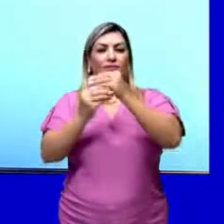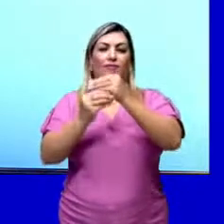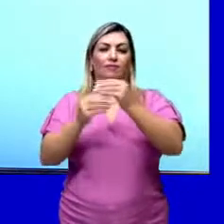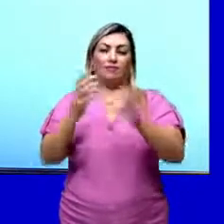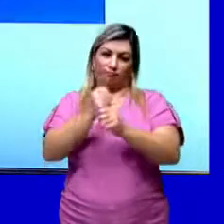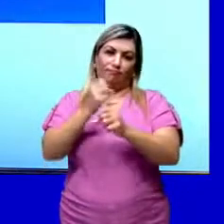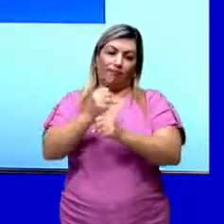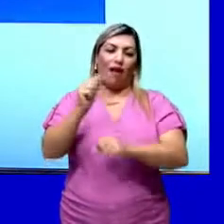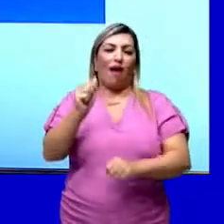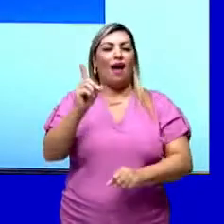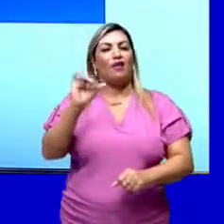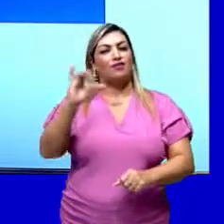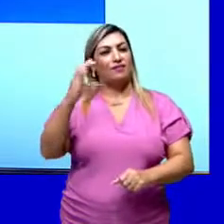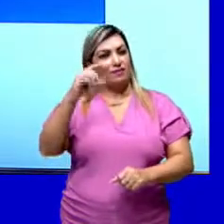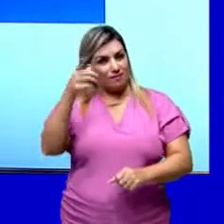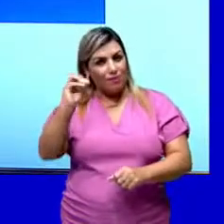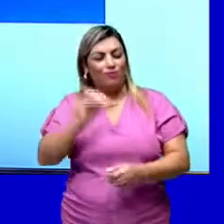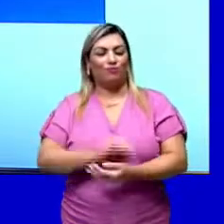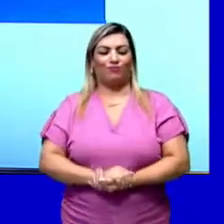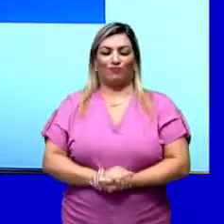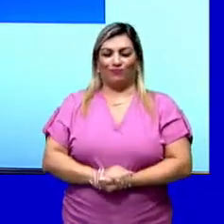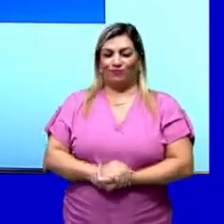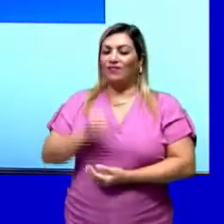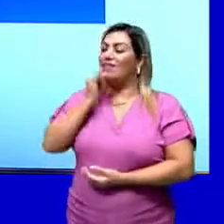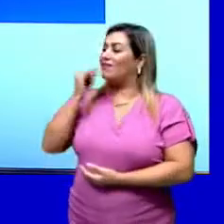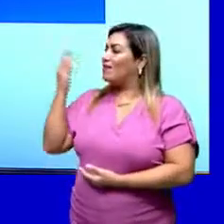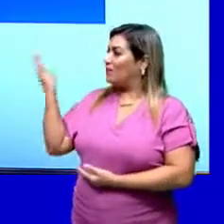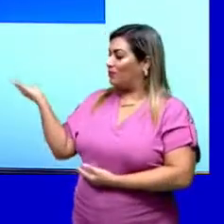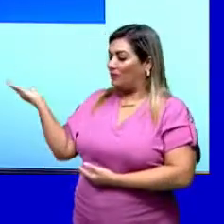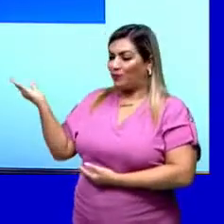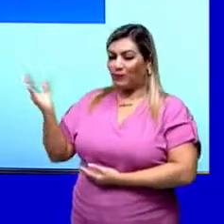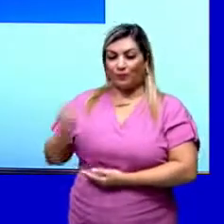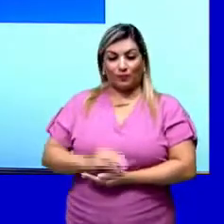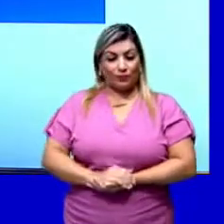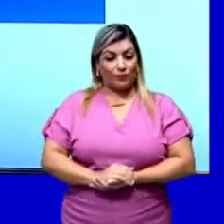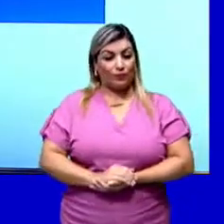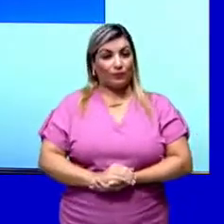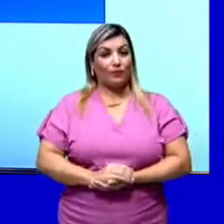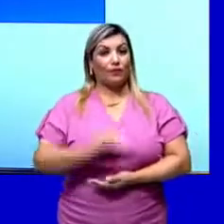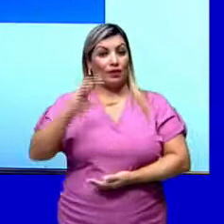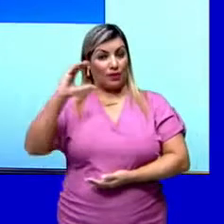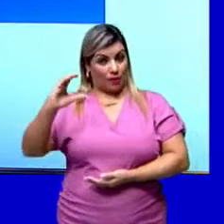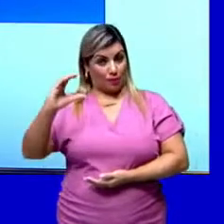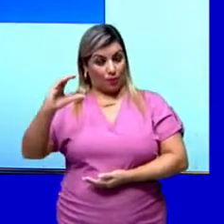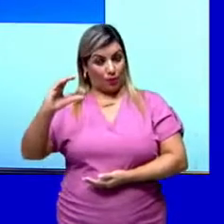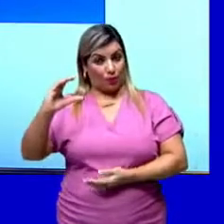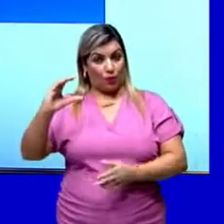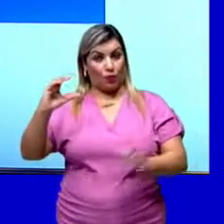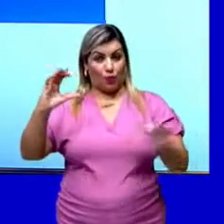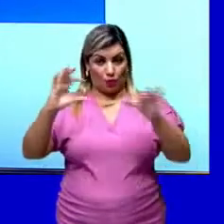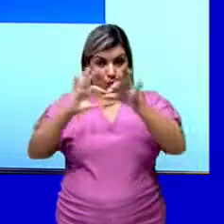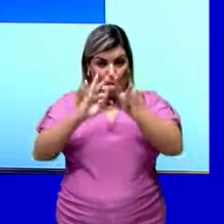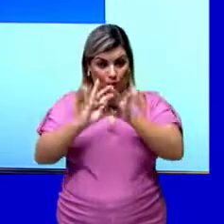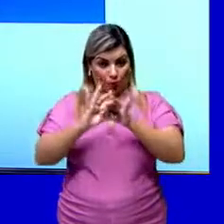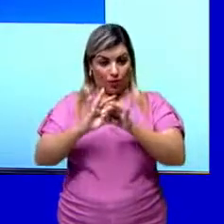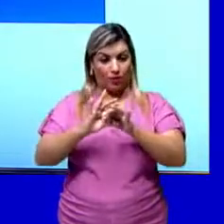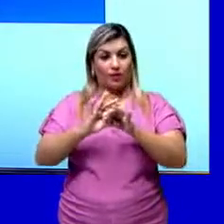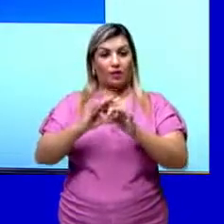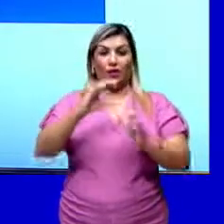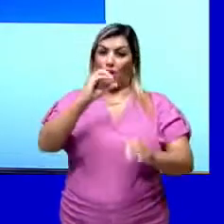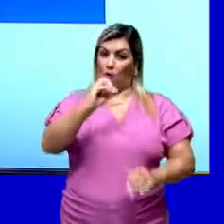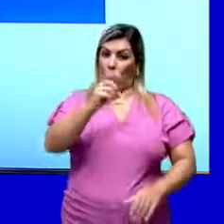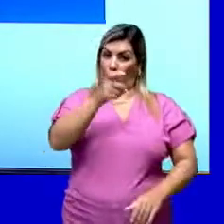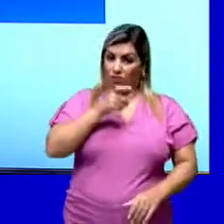Tranquilo, né? Vamos ver um exemplo aqui comigo. Por exemplo aí, o carbono une-se, veja, o carbono